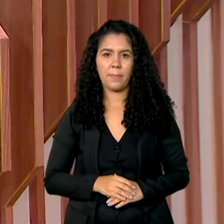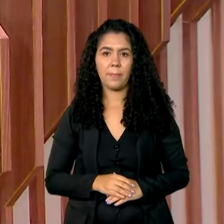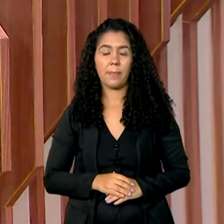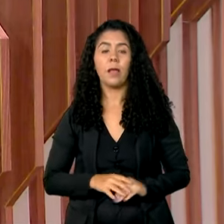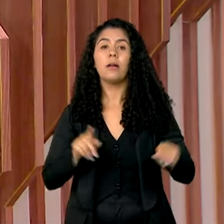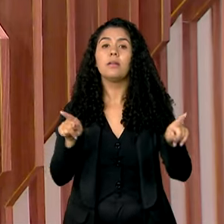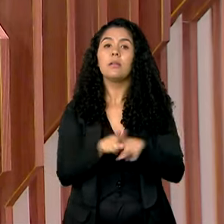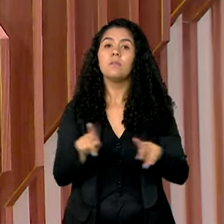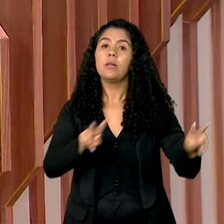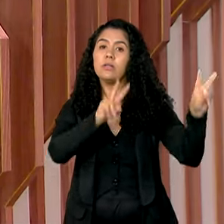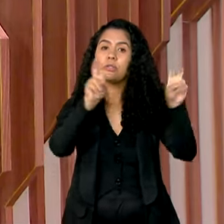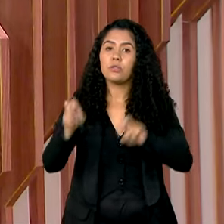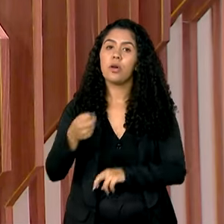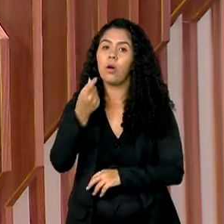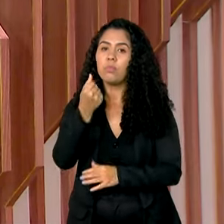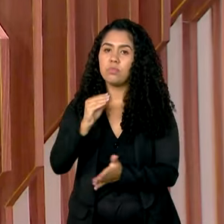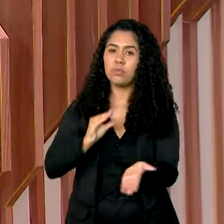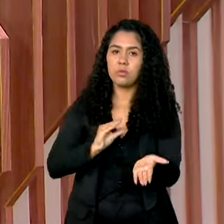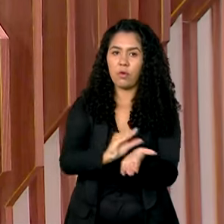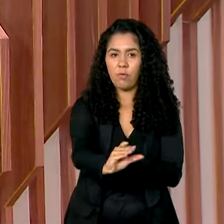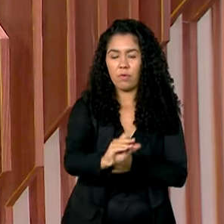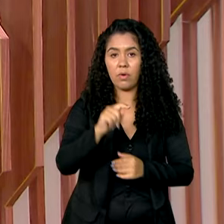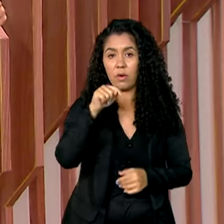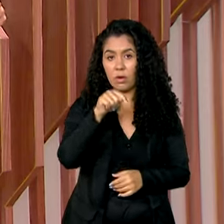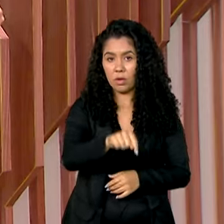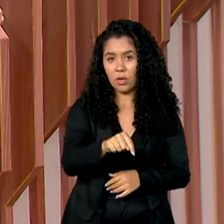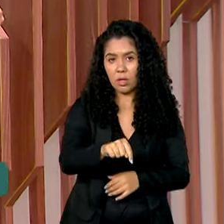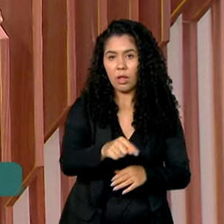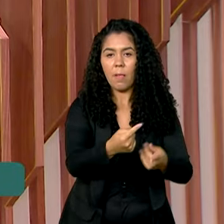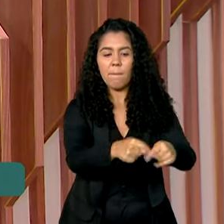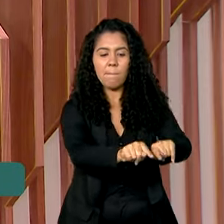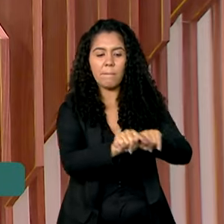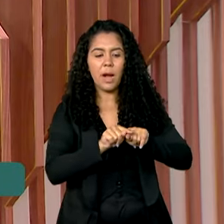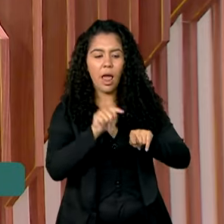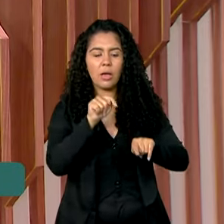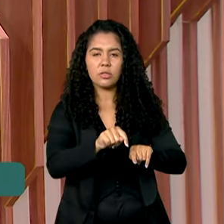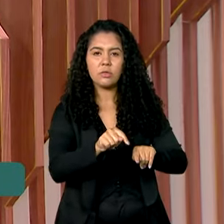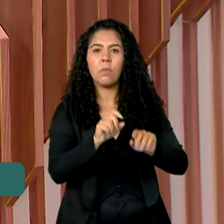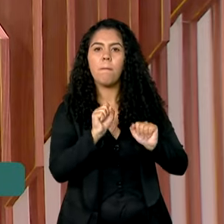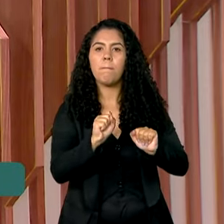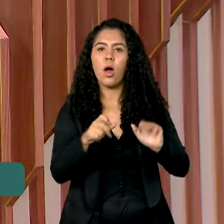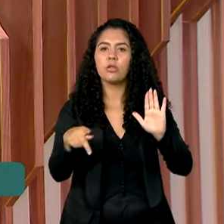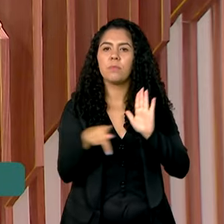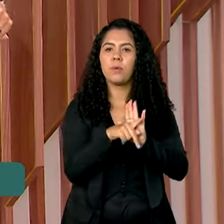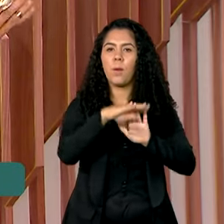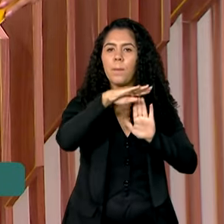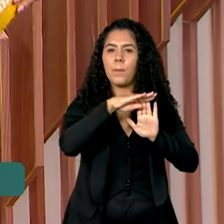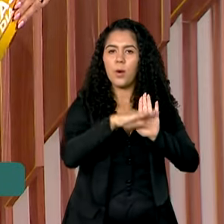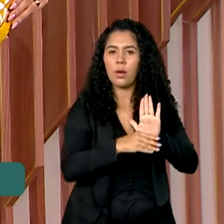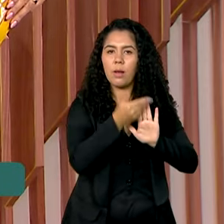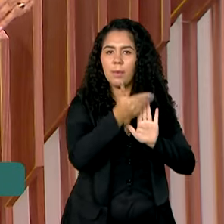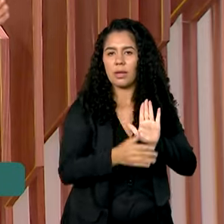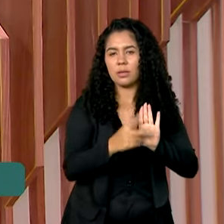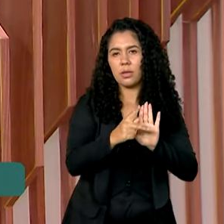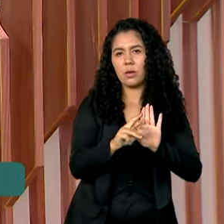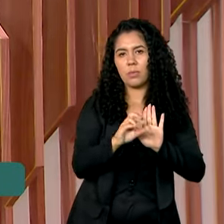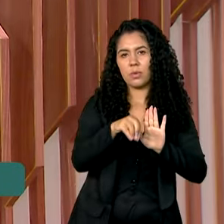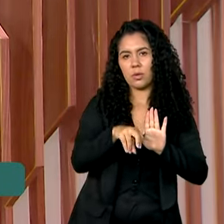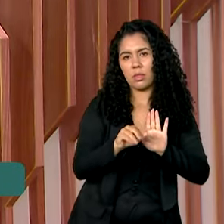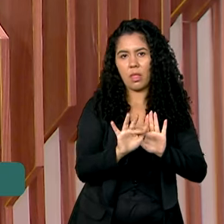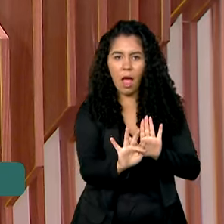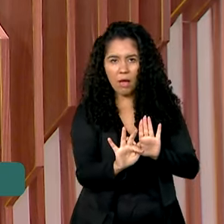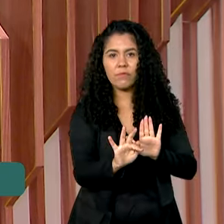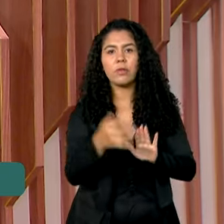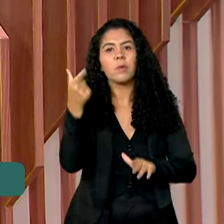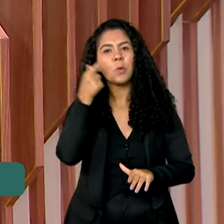Olha, os recursos do Fundo Garantidor de Operações poderão ser usados para empréstimos do Pronaf, ampliando assim o dinheiro